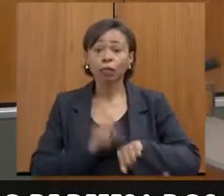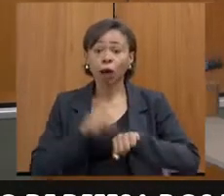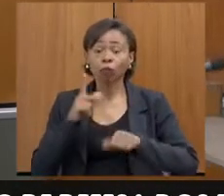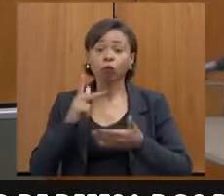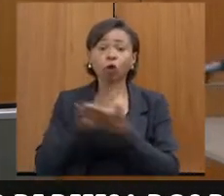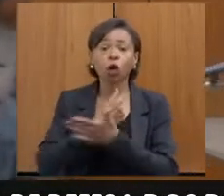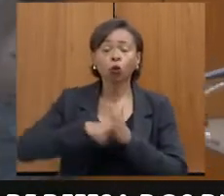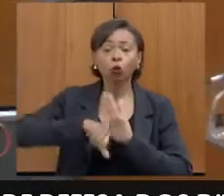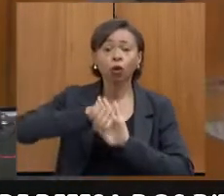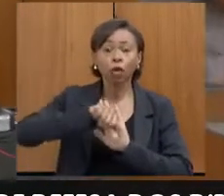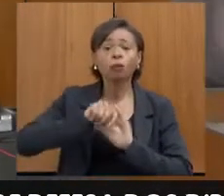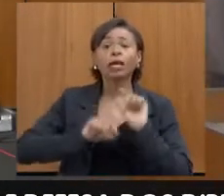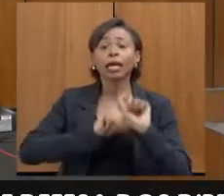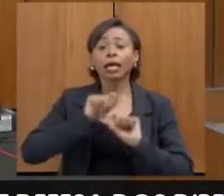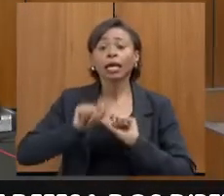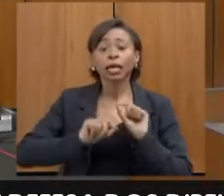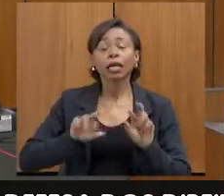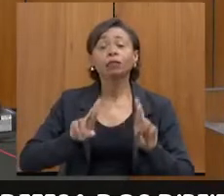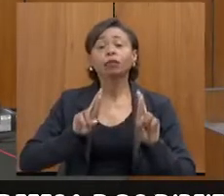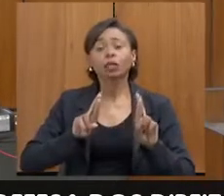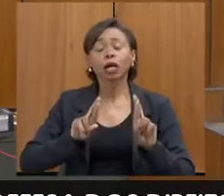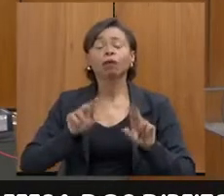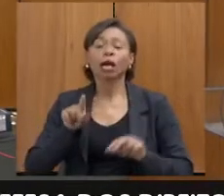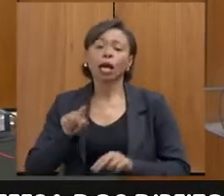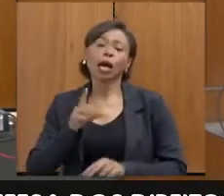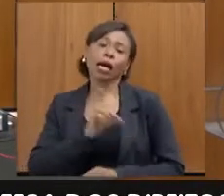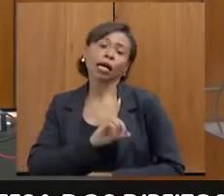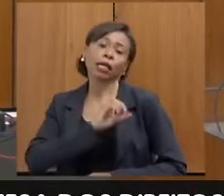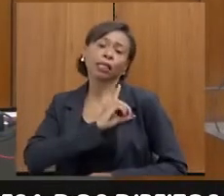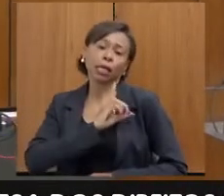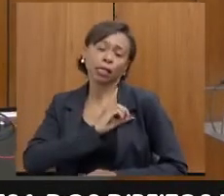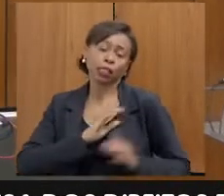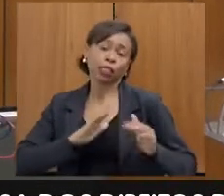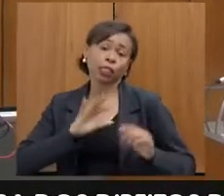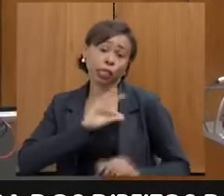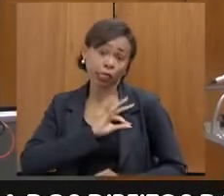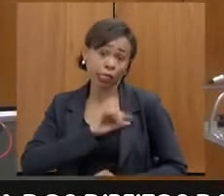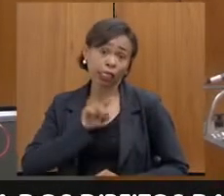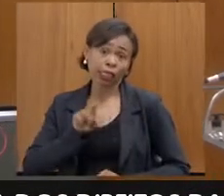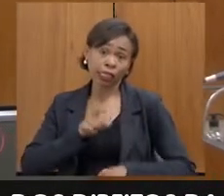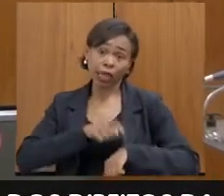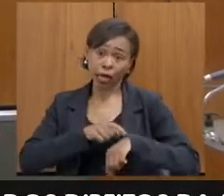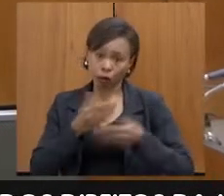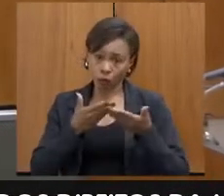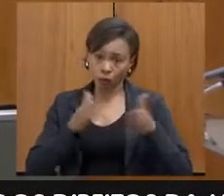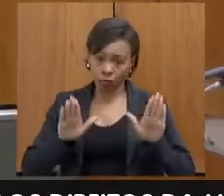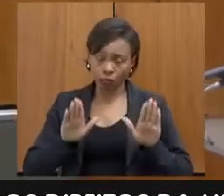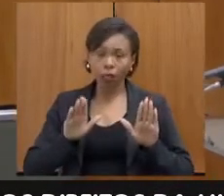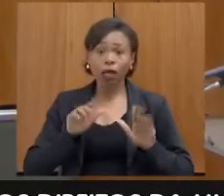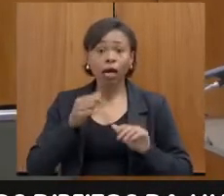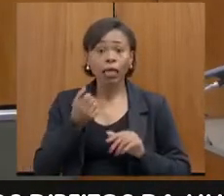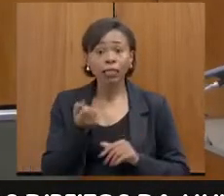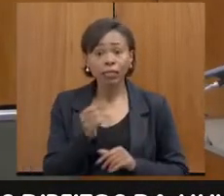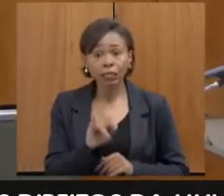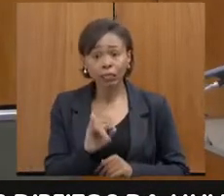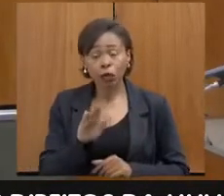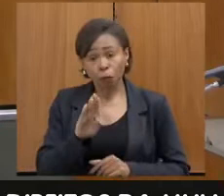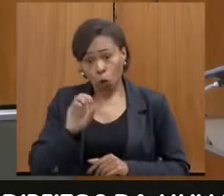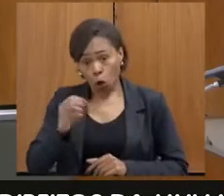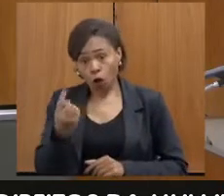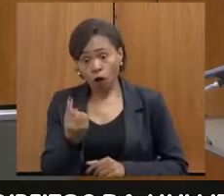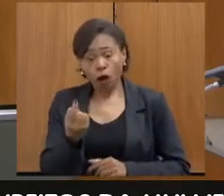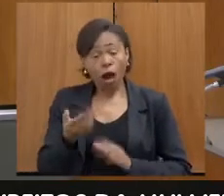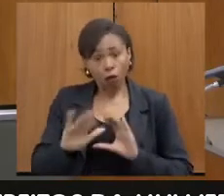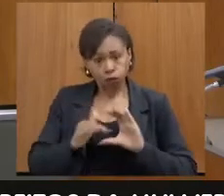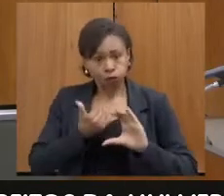conduzir a delegacia de plantão? plantão. Aí lá não vai ser feito desse modo, não é? Nesse modo. Aí, quando o inquérito vem para a gente dar condução na investigação, se a